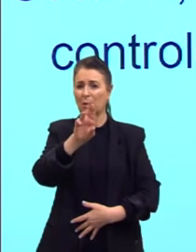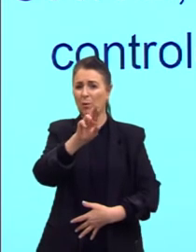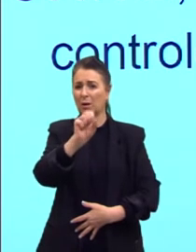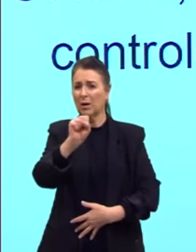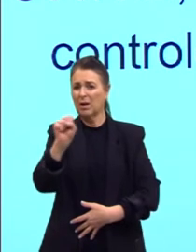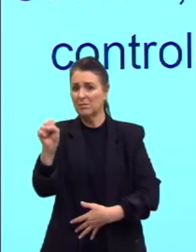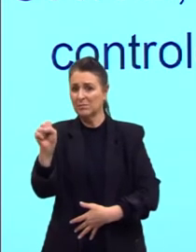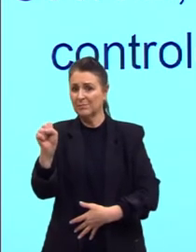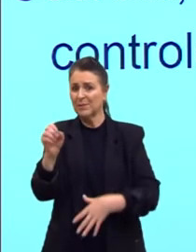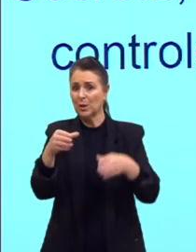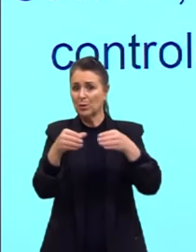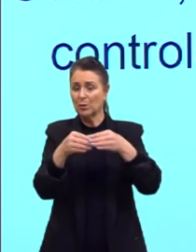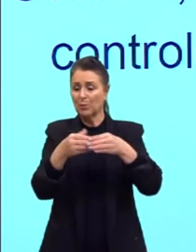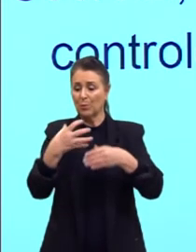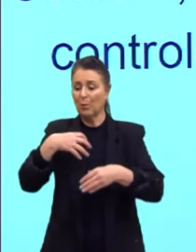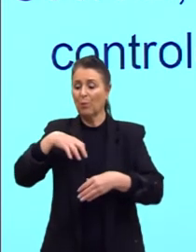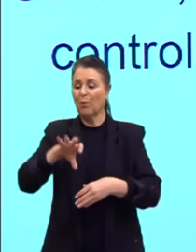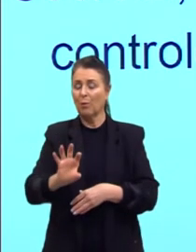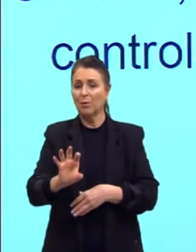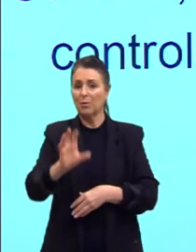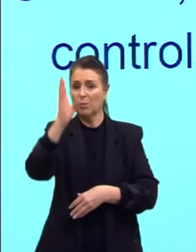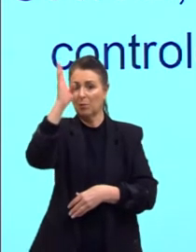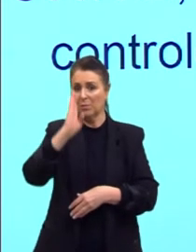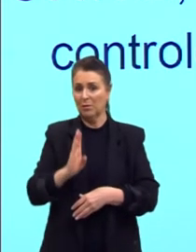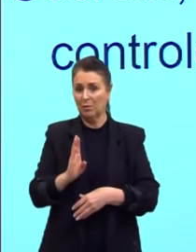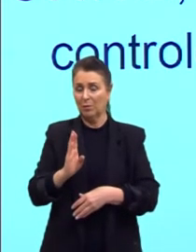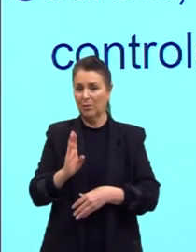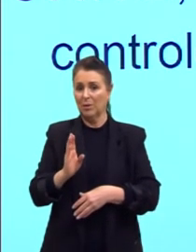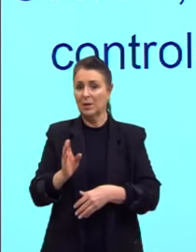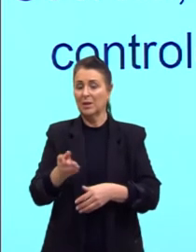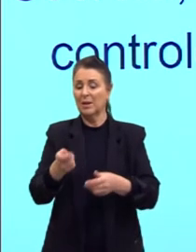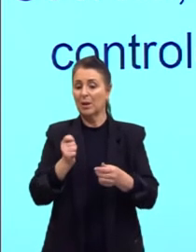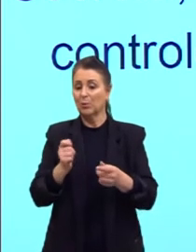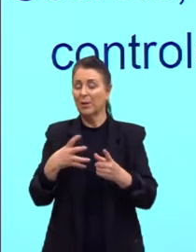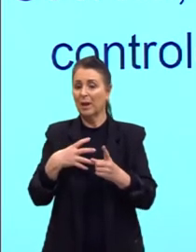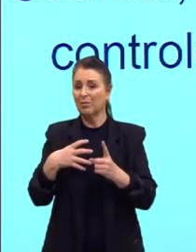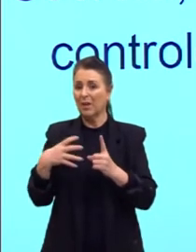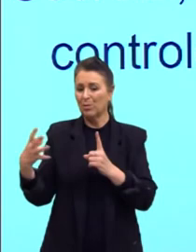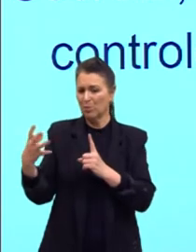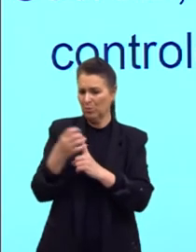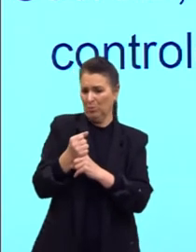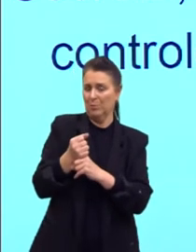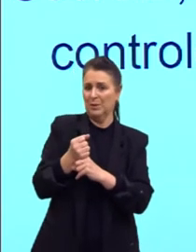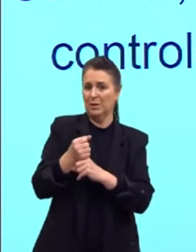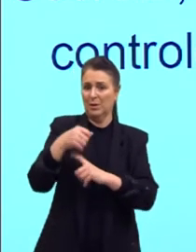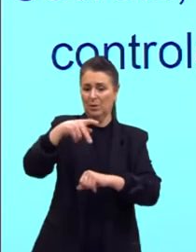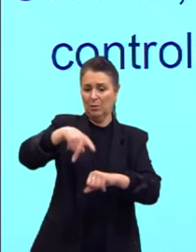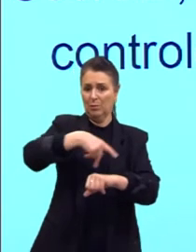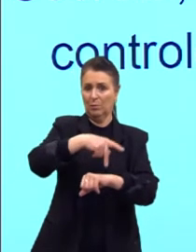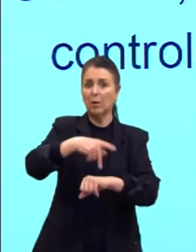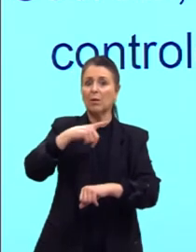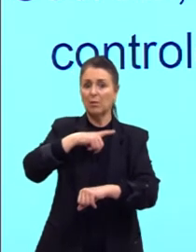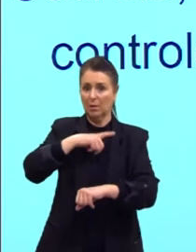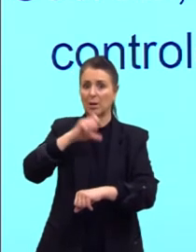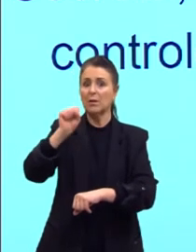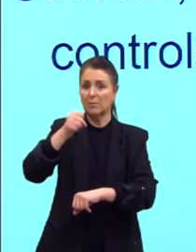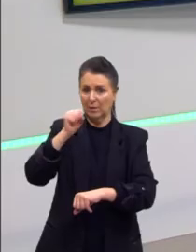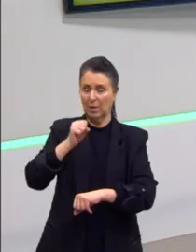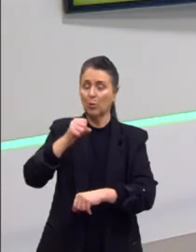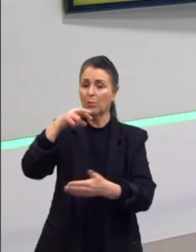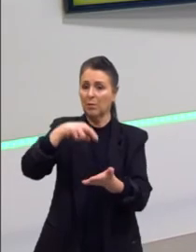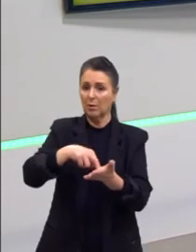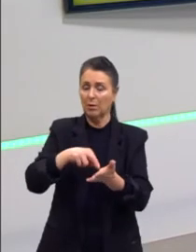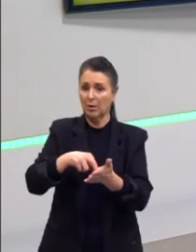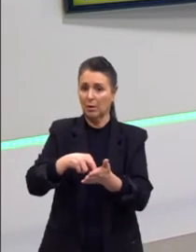agentes contra o Brasil, querendo, então, dominar o país. Lembrar, então, que teve uma ameaça real, verídica, mas